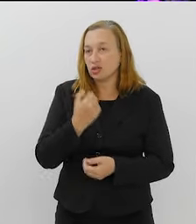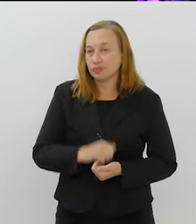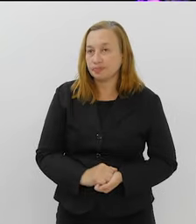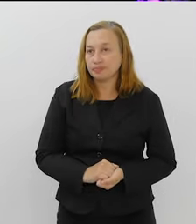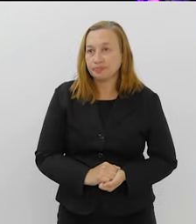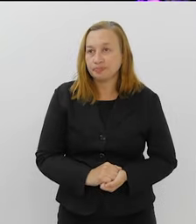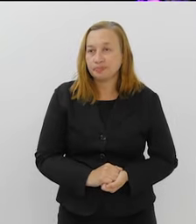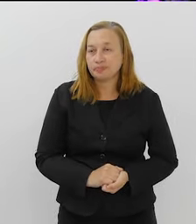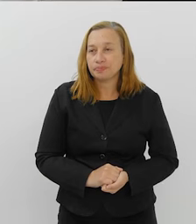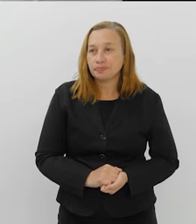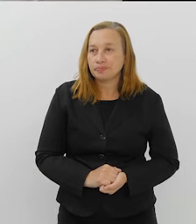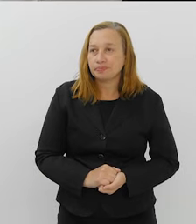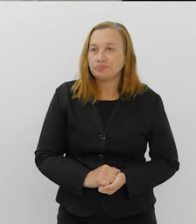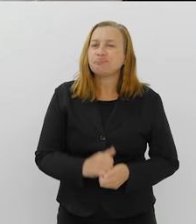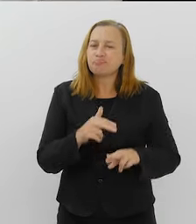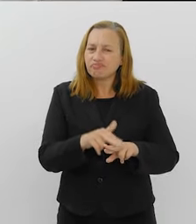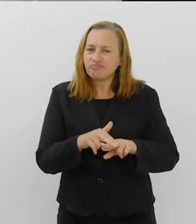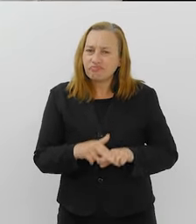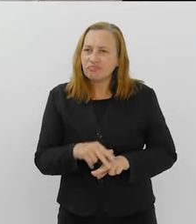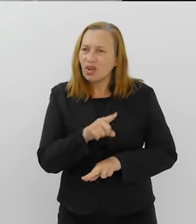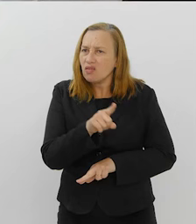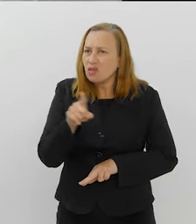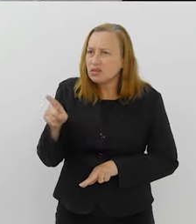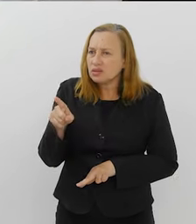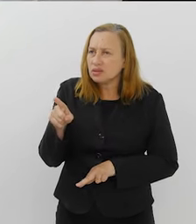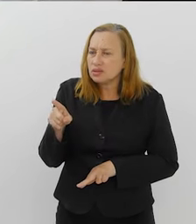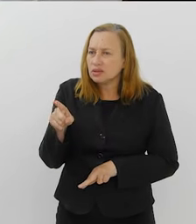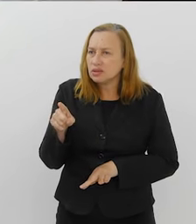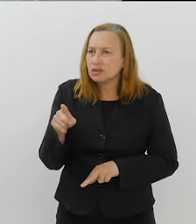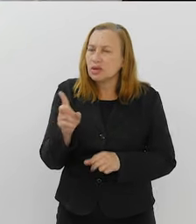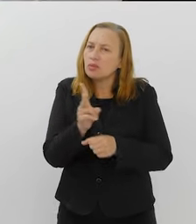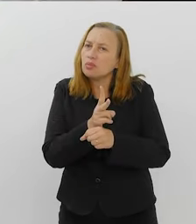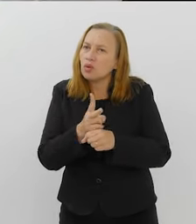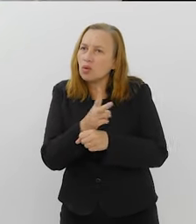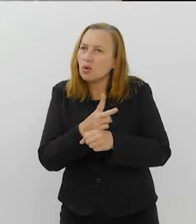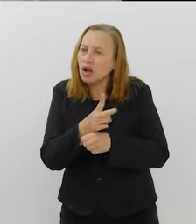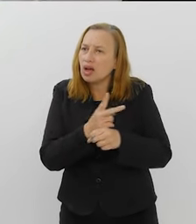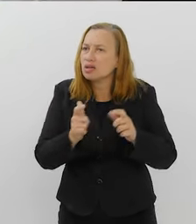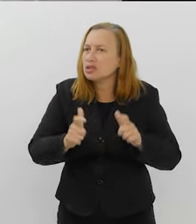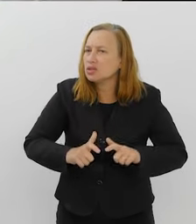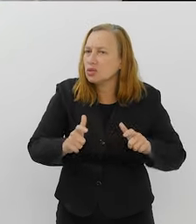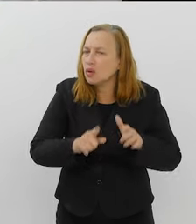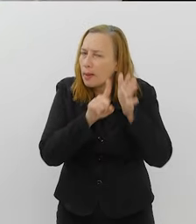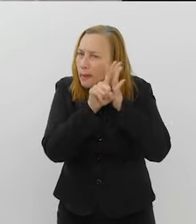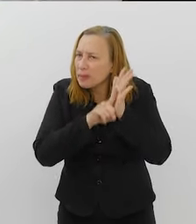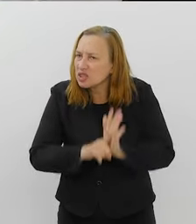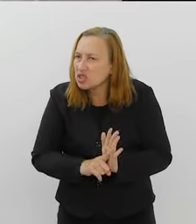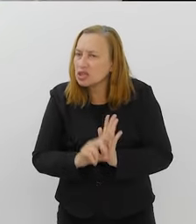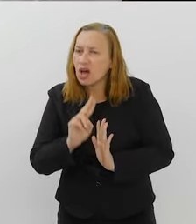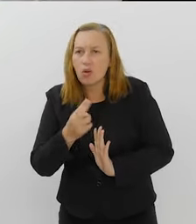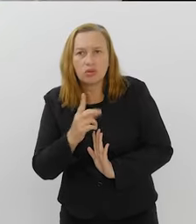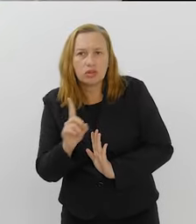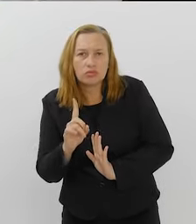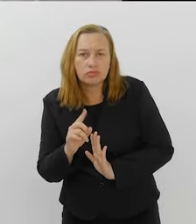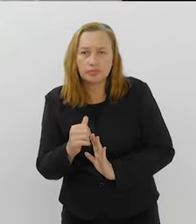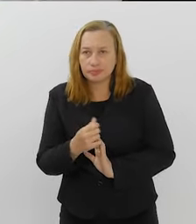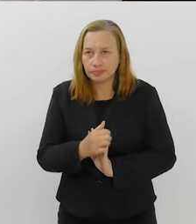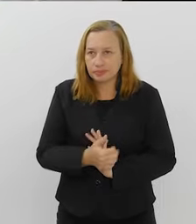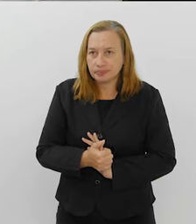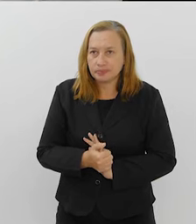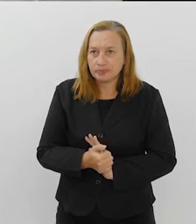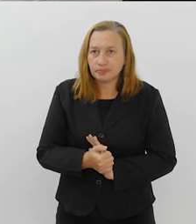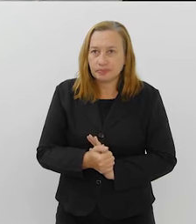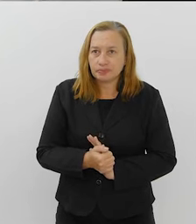da região. Foi por esse motivo que vocês procuraram esse lugar para pesquisar ou não necessariamente?